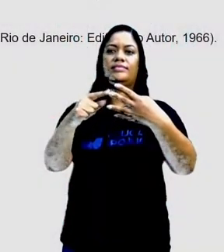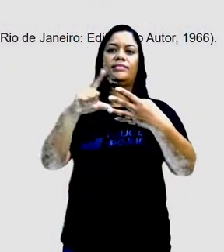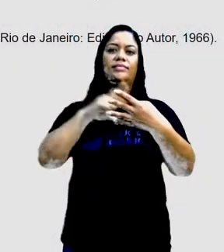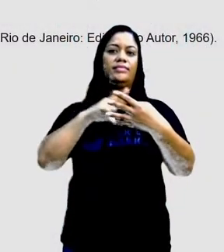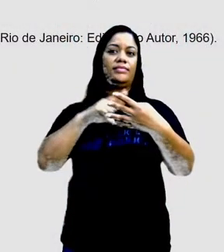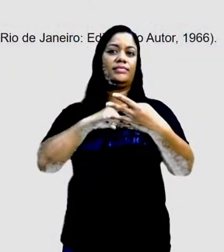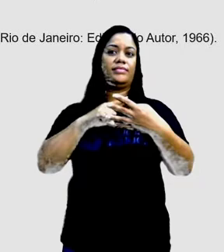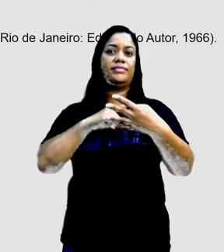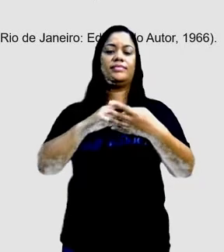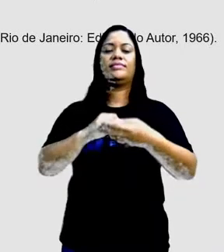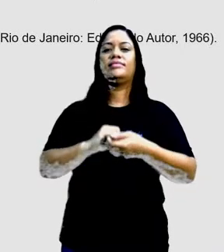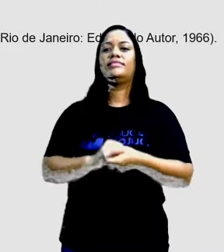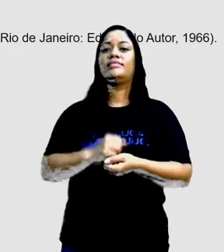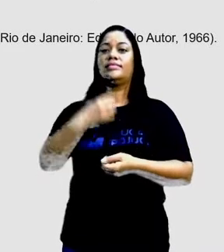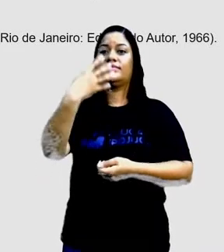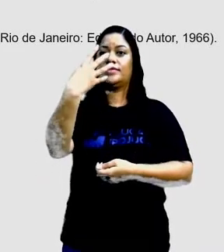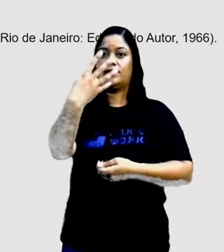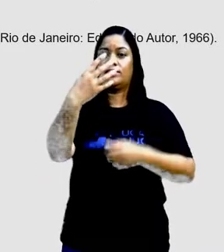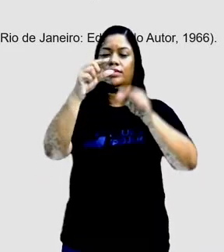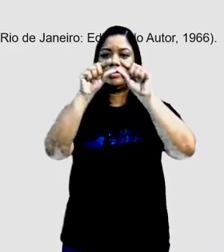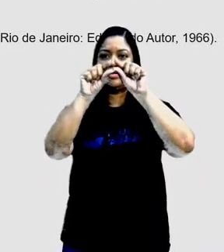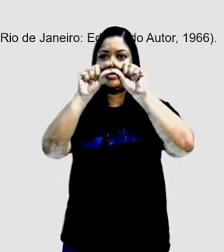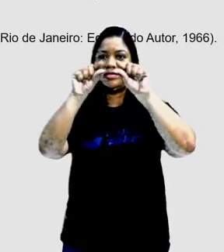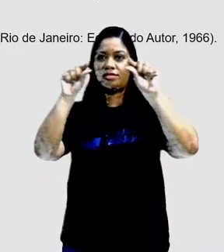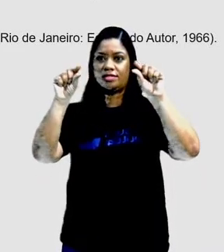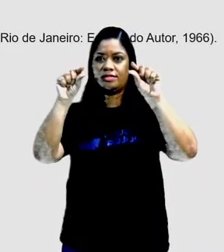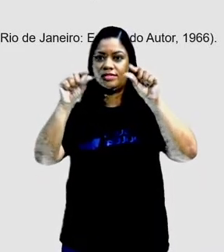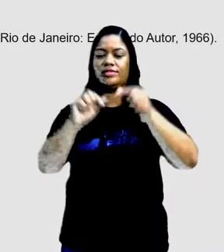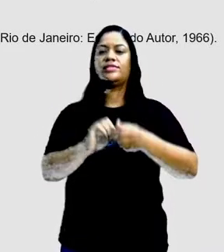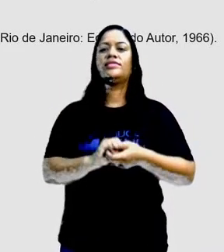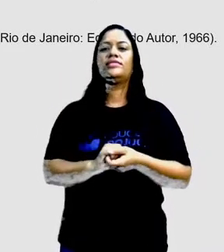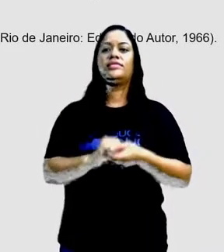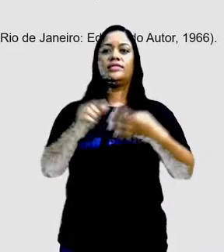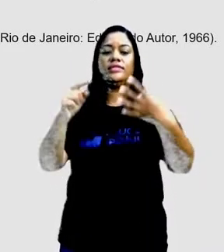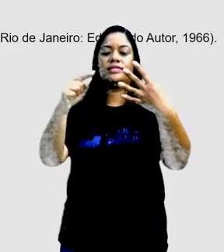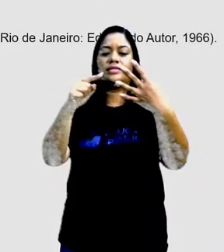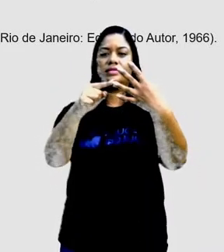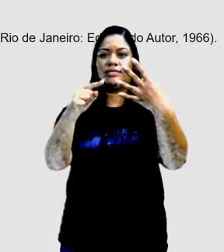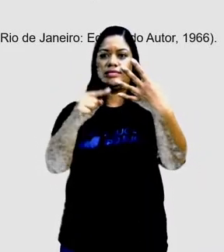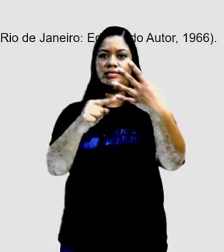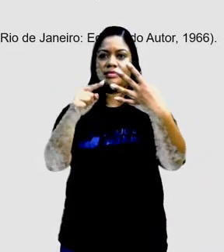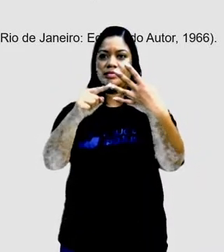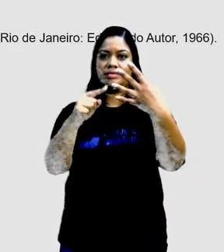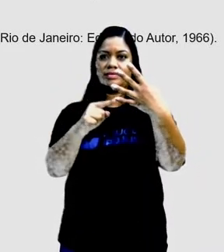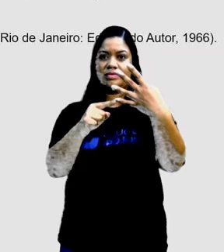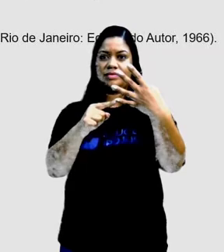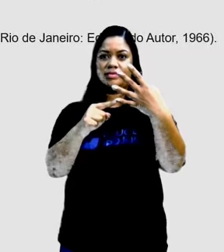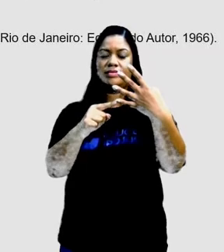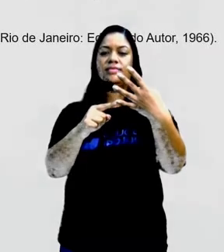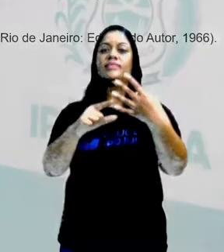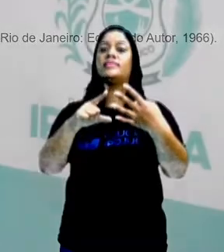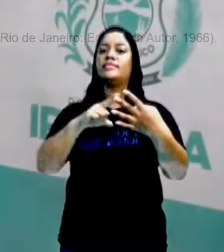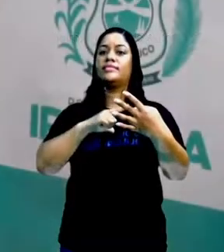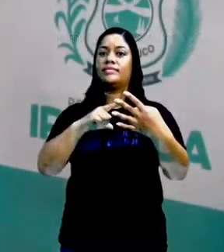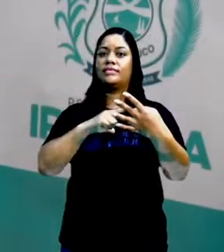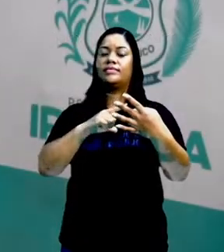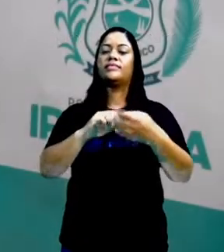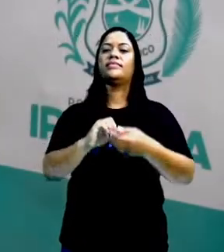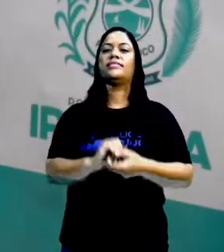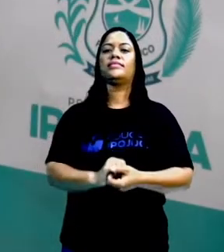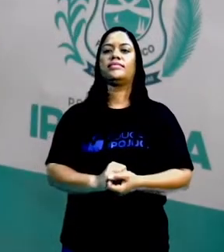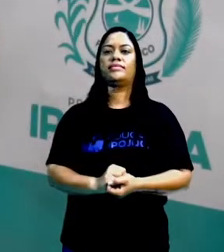contêm quatro versos, cada uma delas. E as duas últimas estrofes são